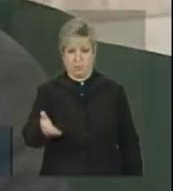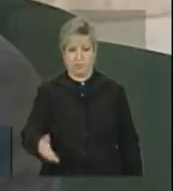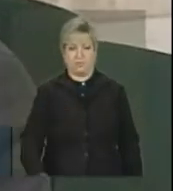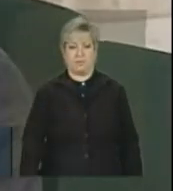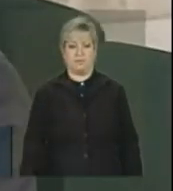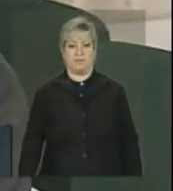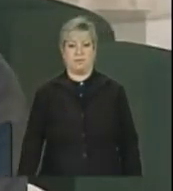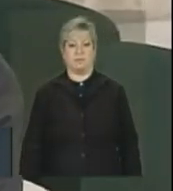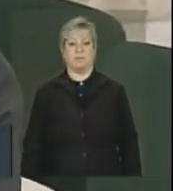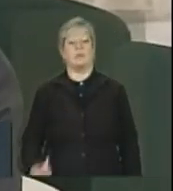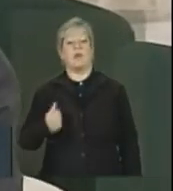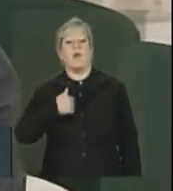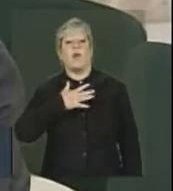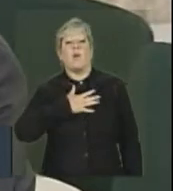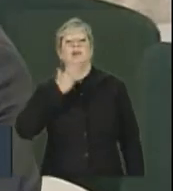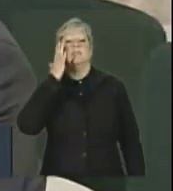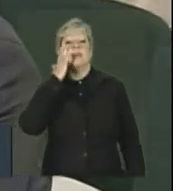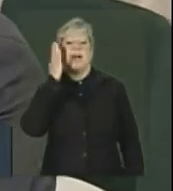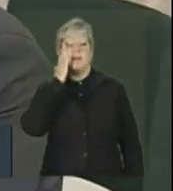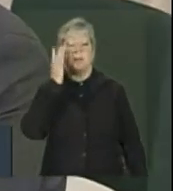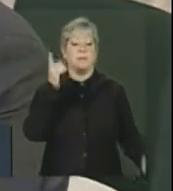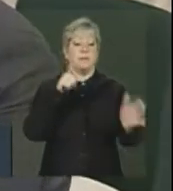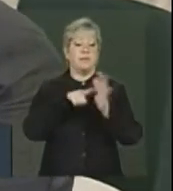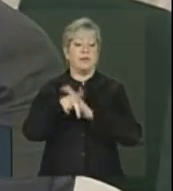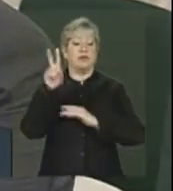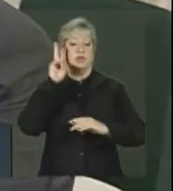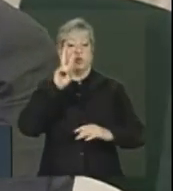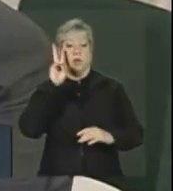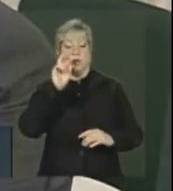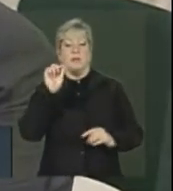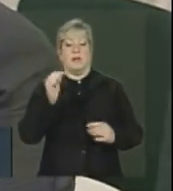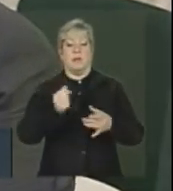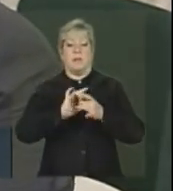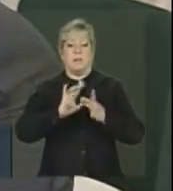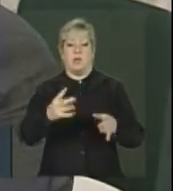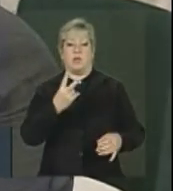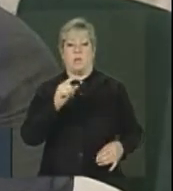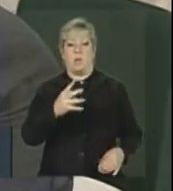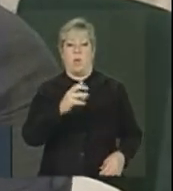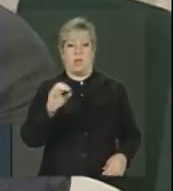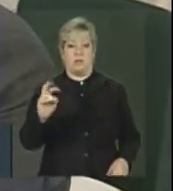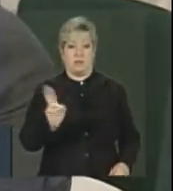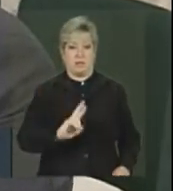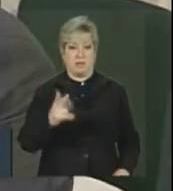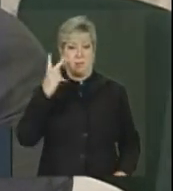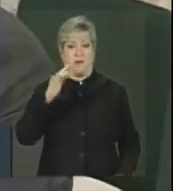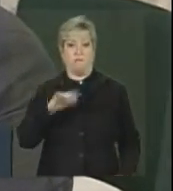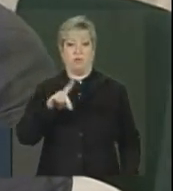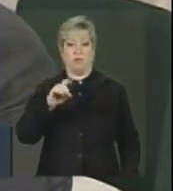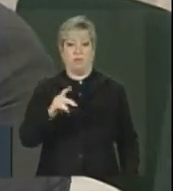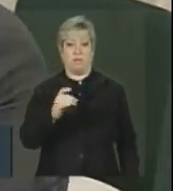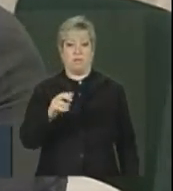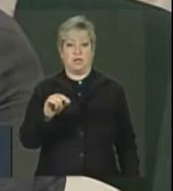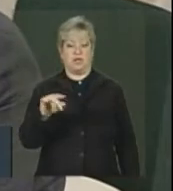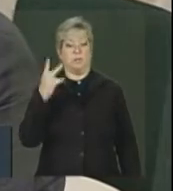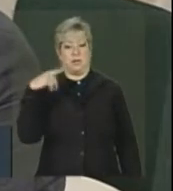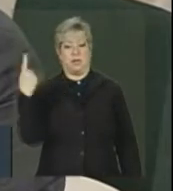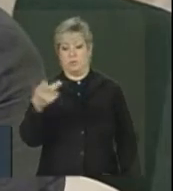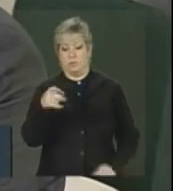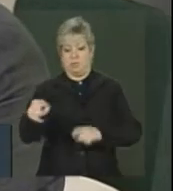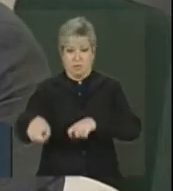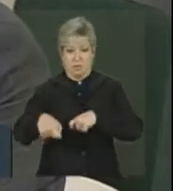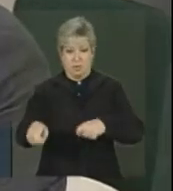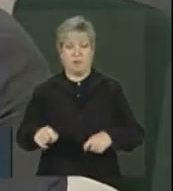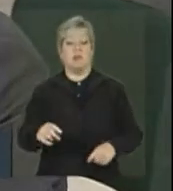Eu gostaria de saber, em relação a essa liberação de 2.400 reais a fundo perdido para os agricultores, a partir de quando,